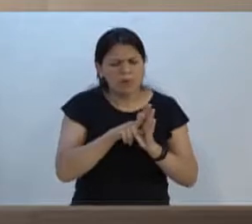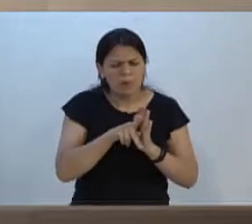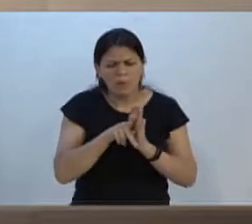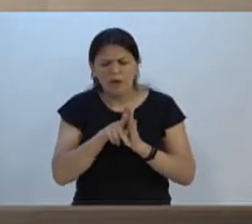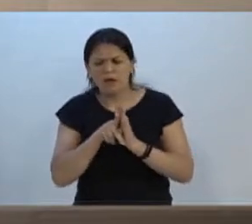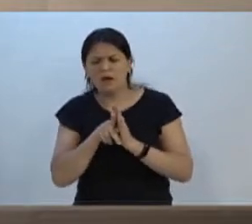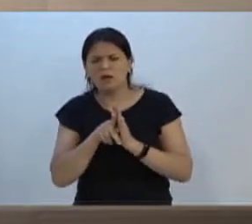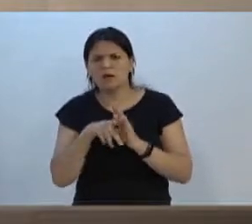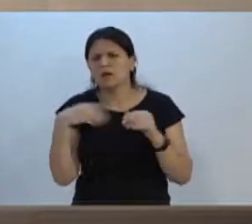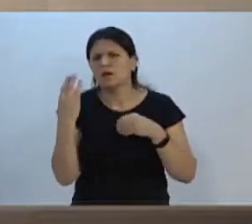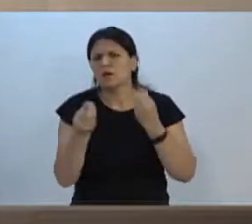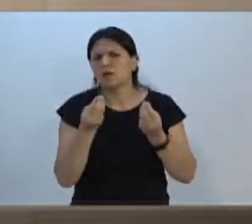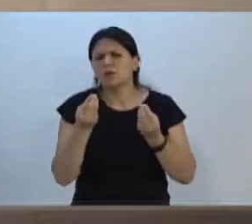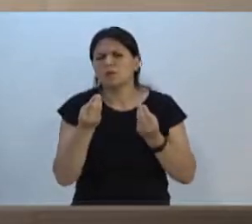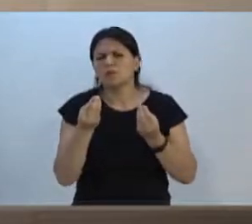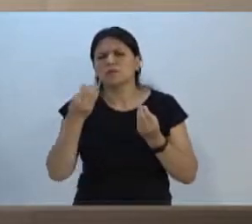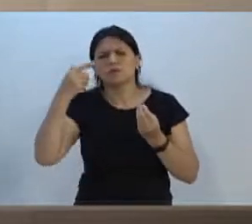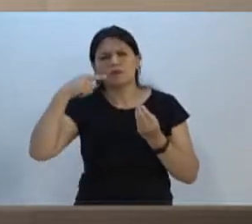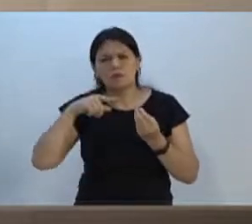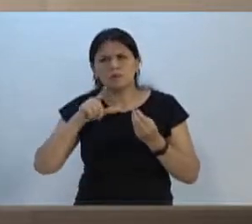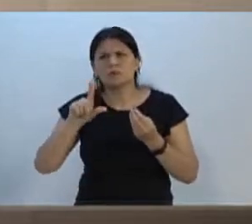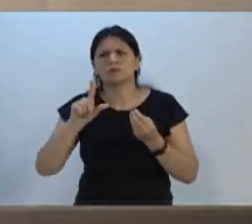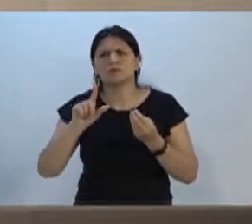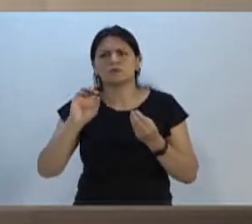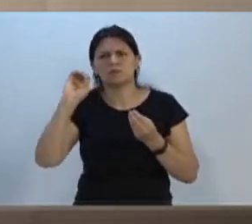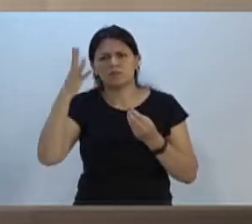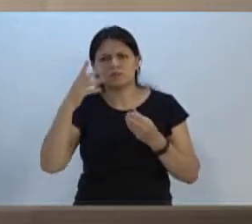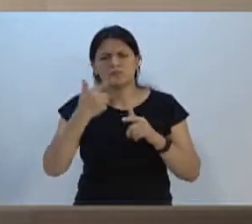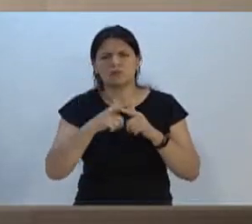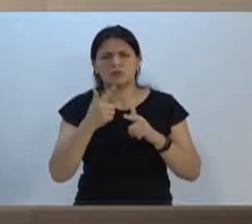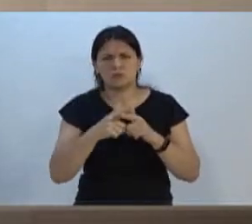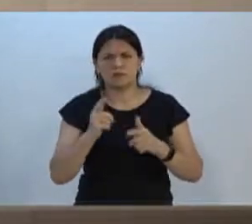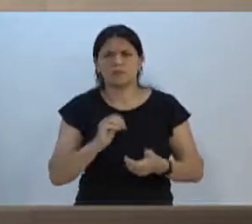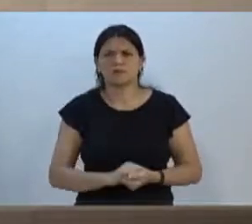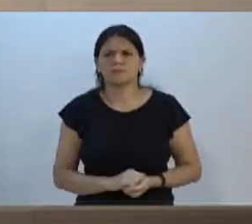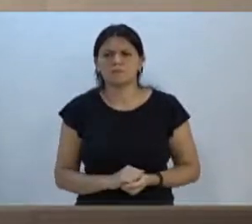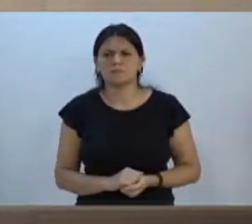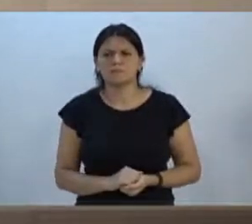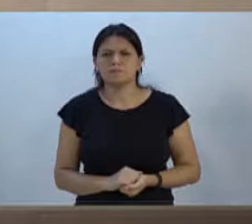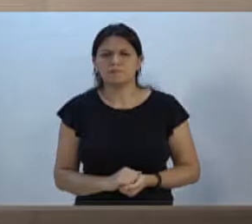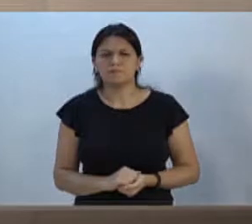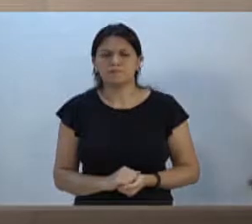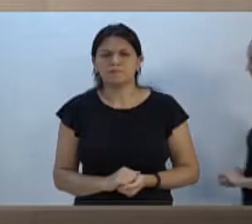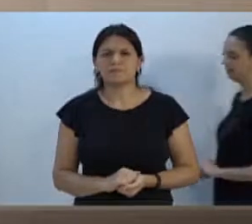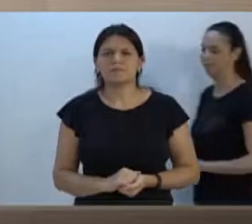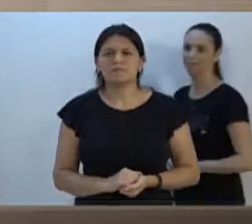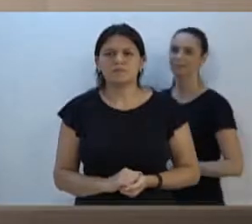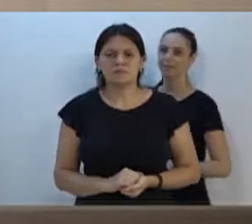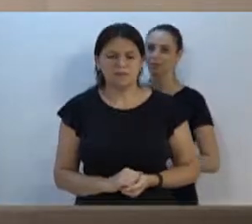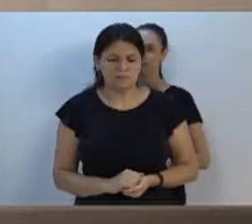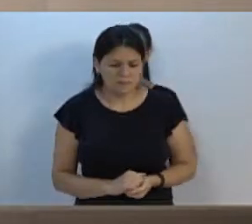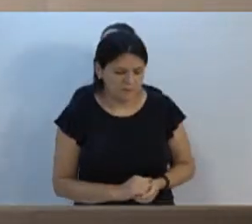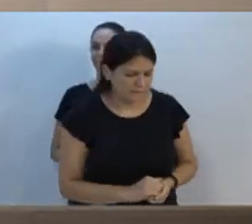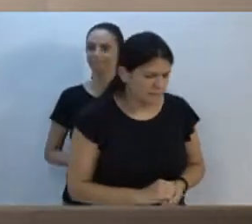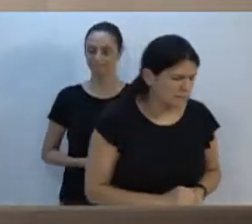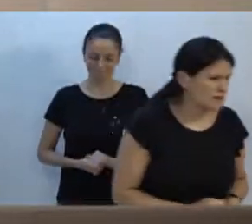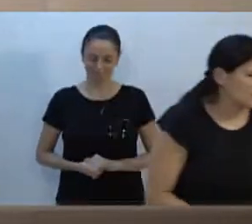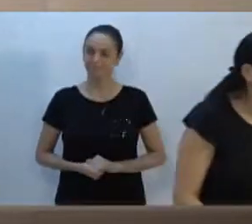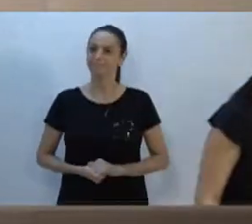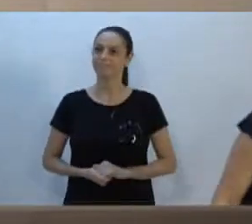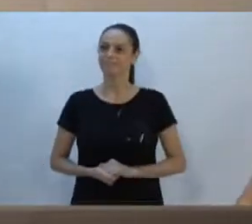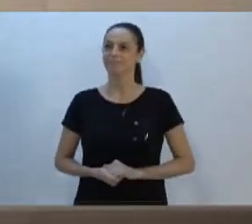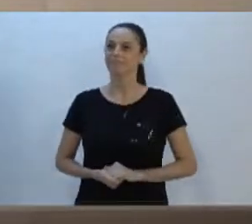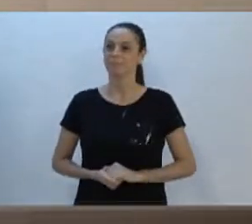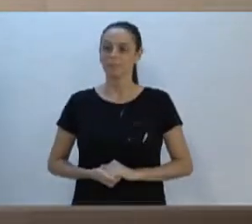do município, está se procurando uma alternativa para resolver esse problema. Vereador Becker e vereador César Sim, também autorizados? Com certeza.